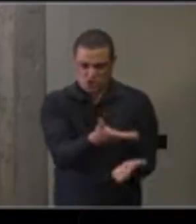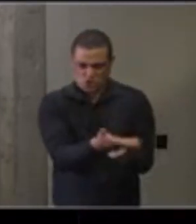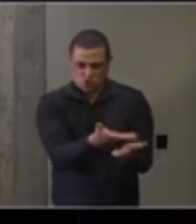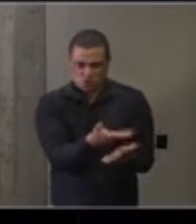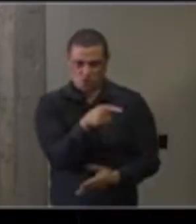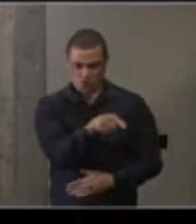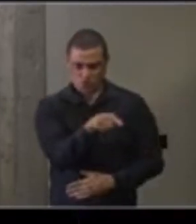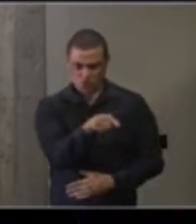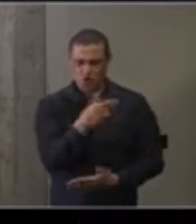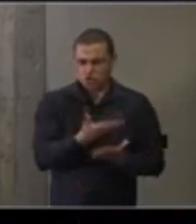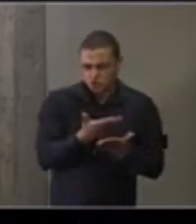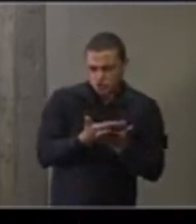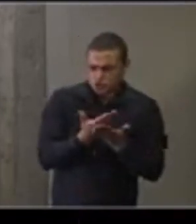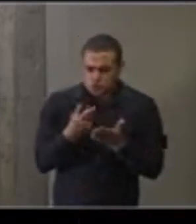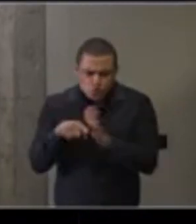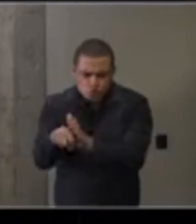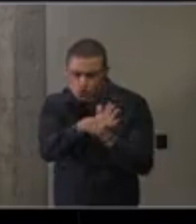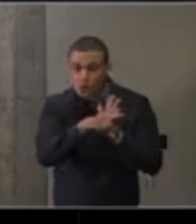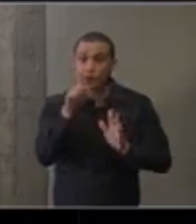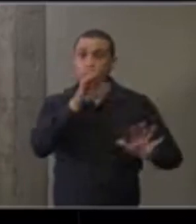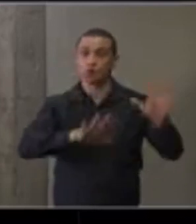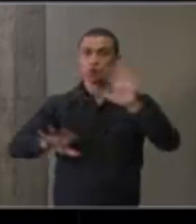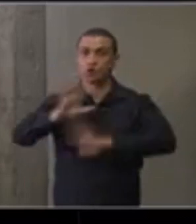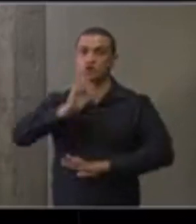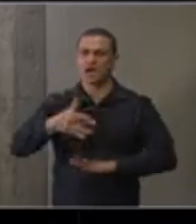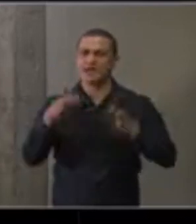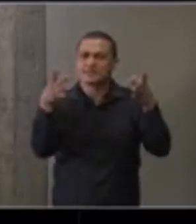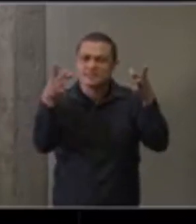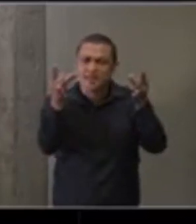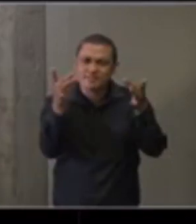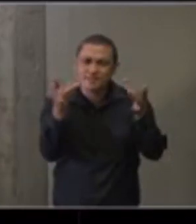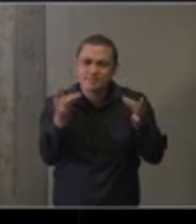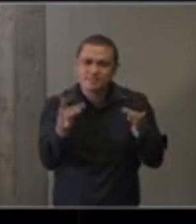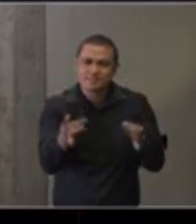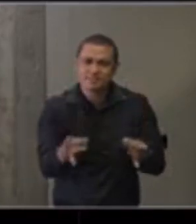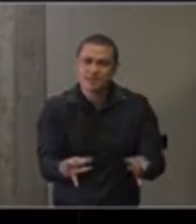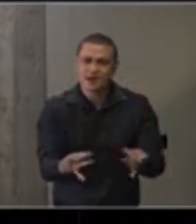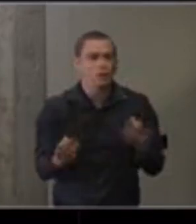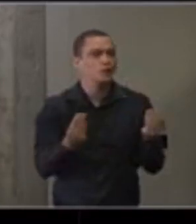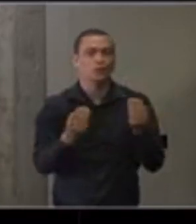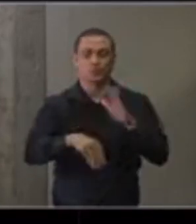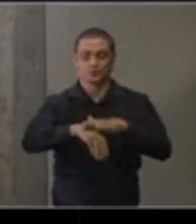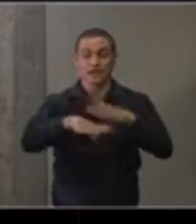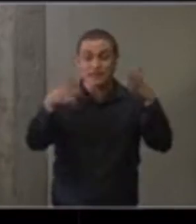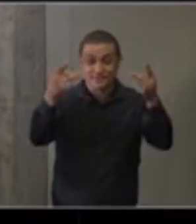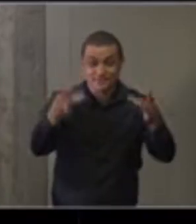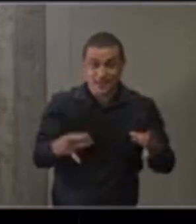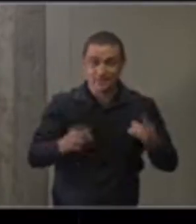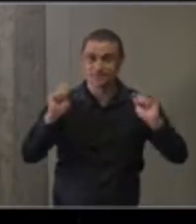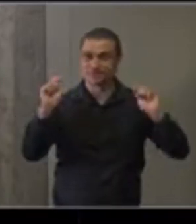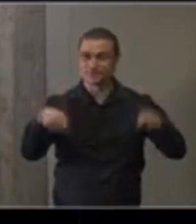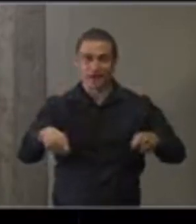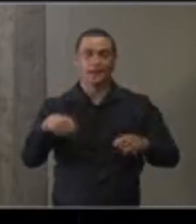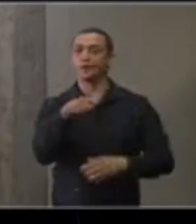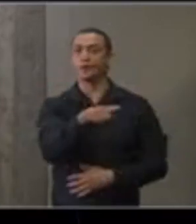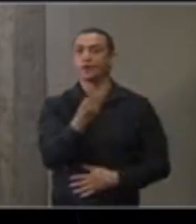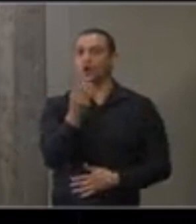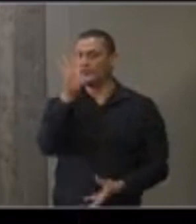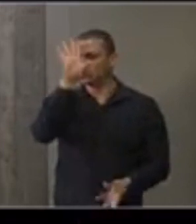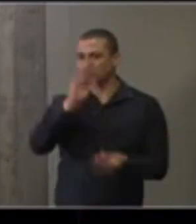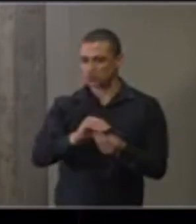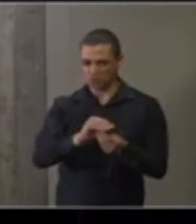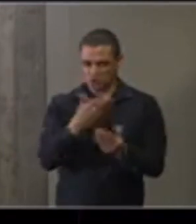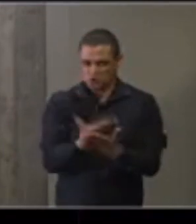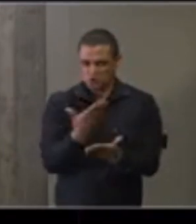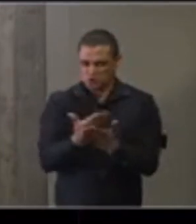tomado cuidados para fazer um detalhamento, um detalhamento que permita tirar conclusões.